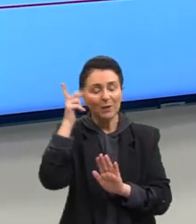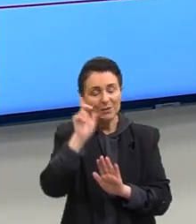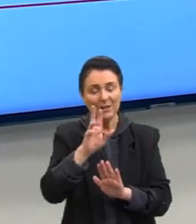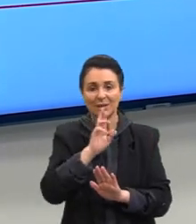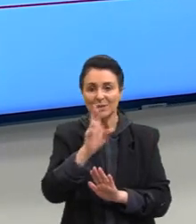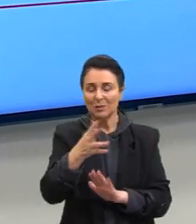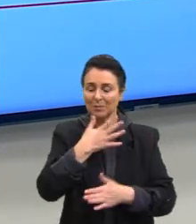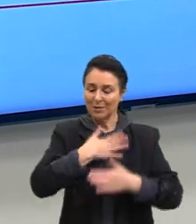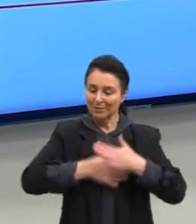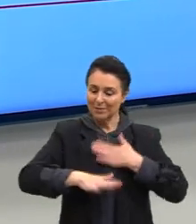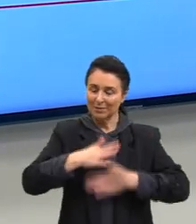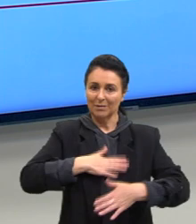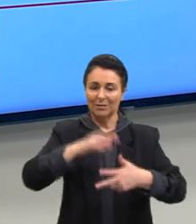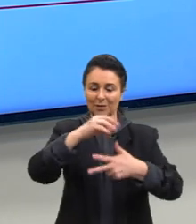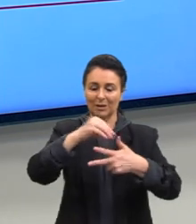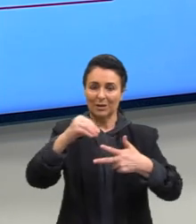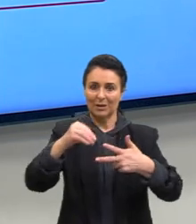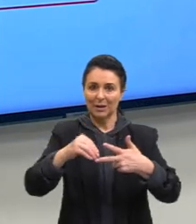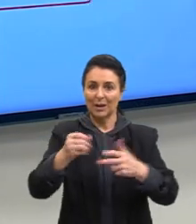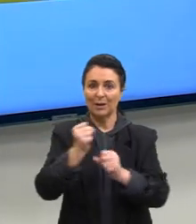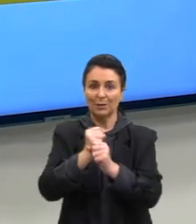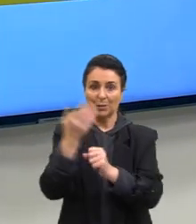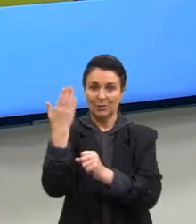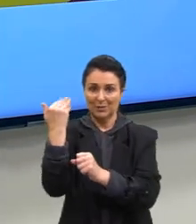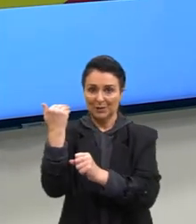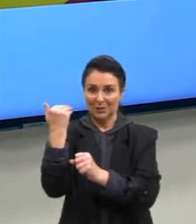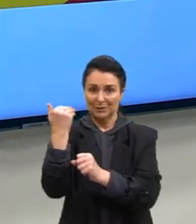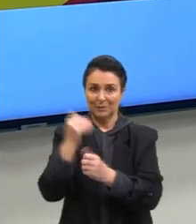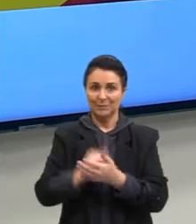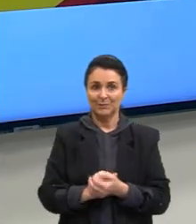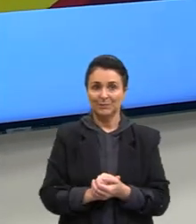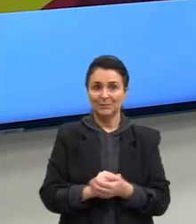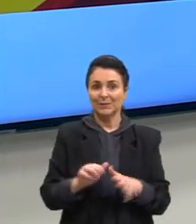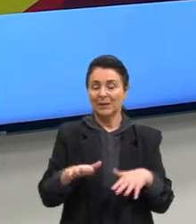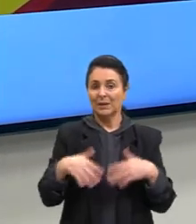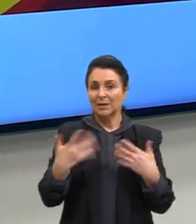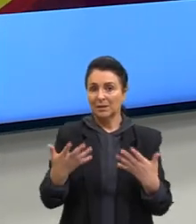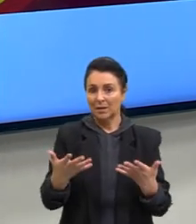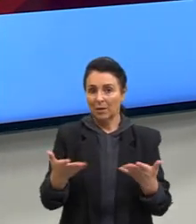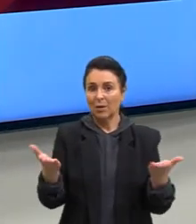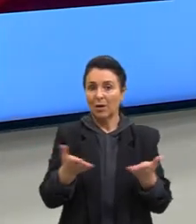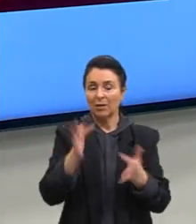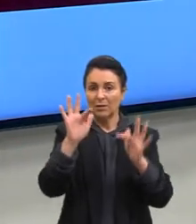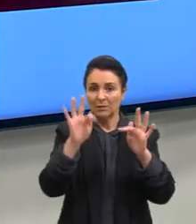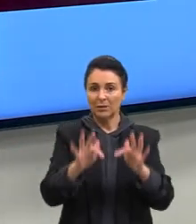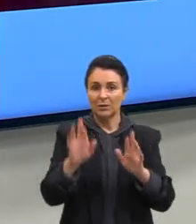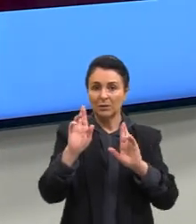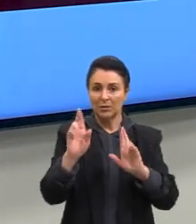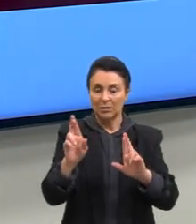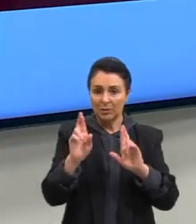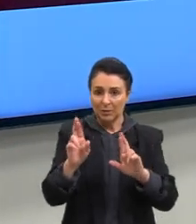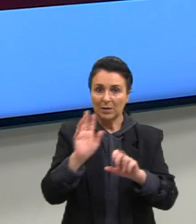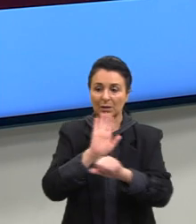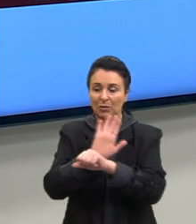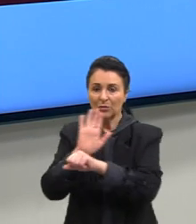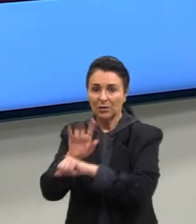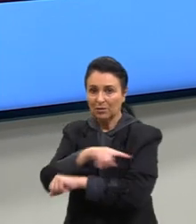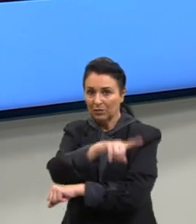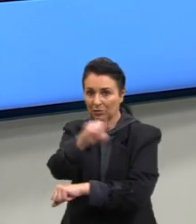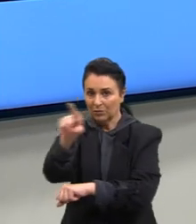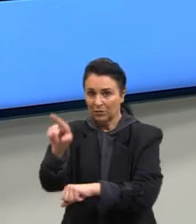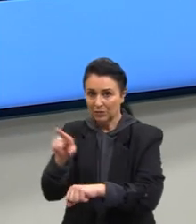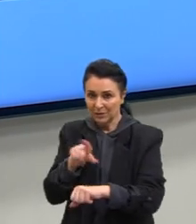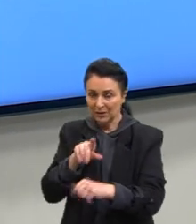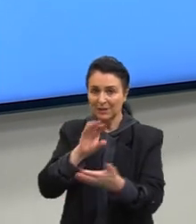questão do Enem do ano passado, certo? Gente, por hoje era isso. Eu espero que tenha auxiliado vocês nas funções